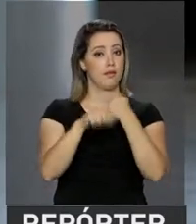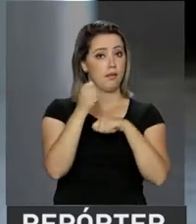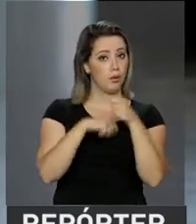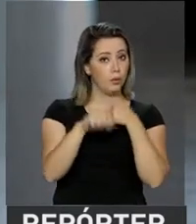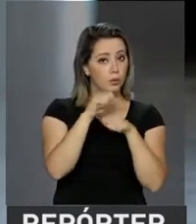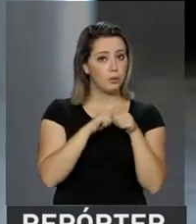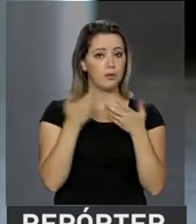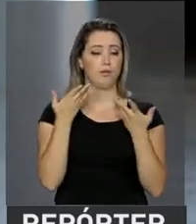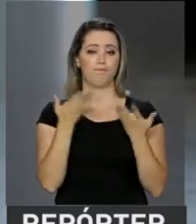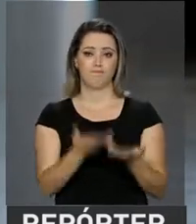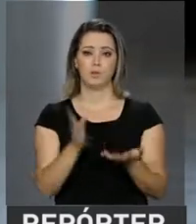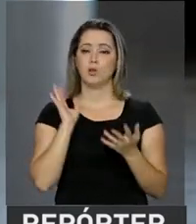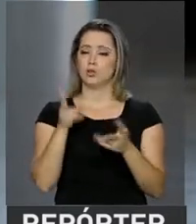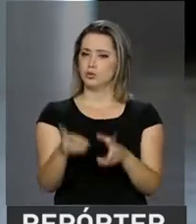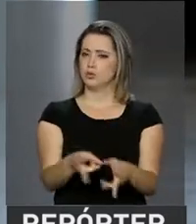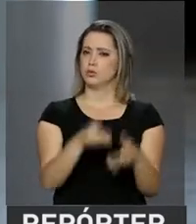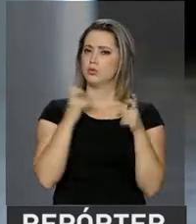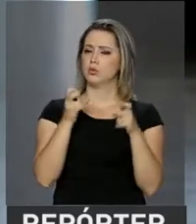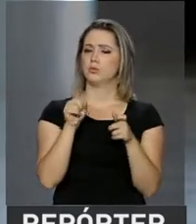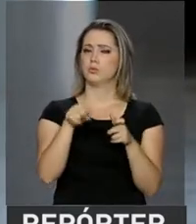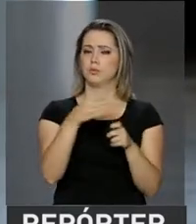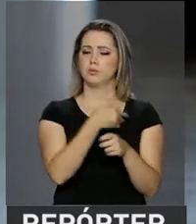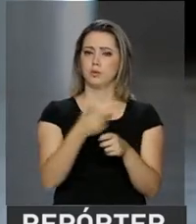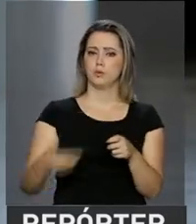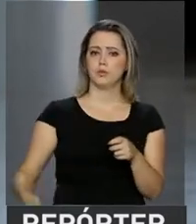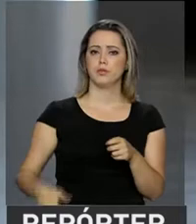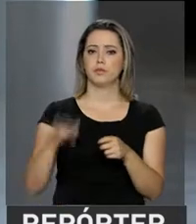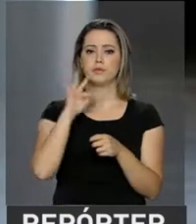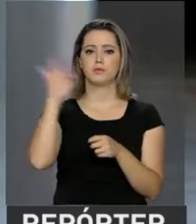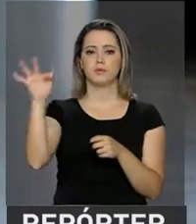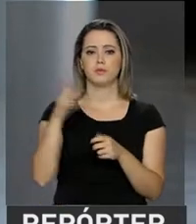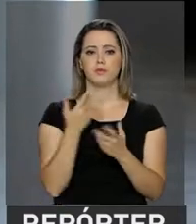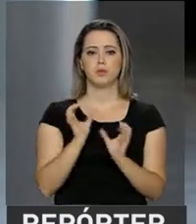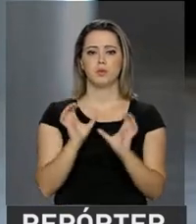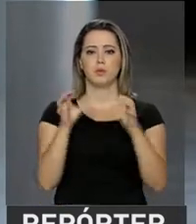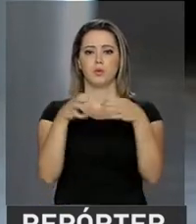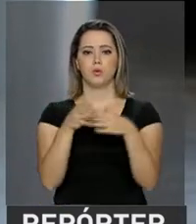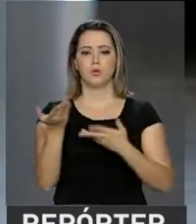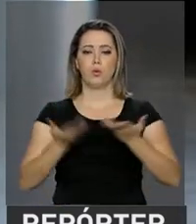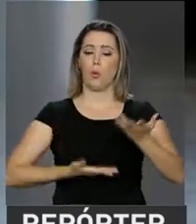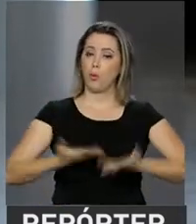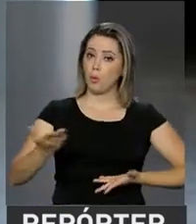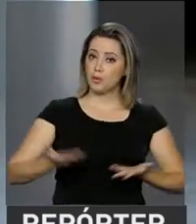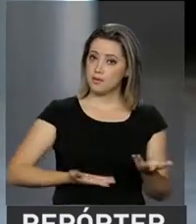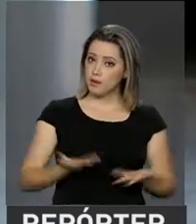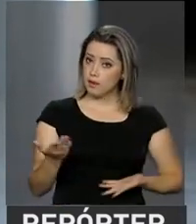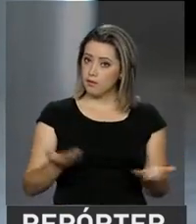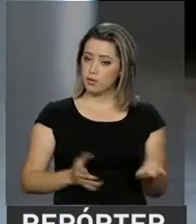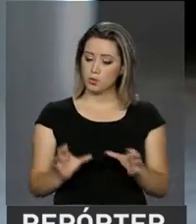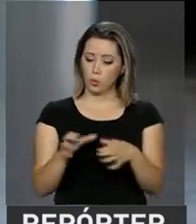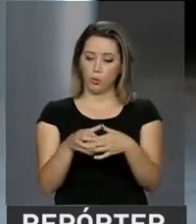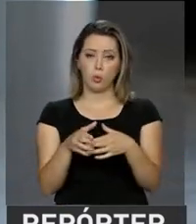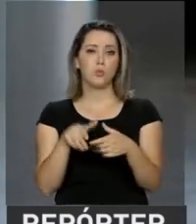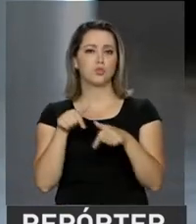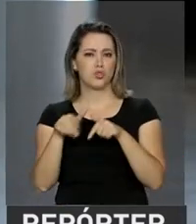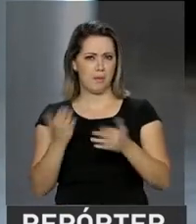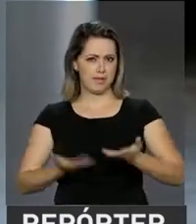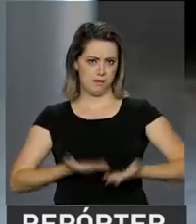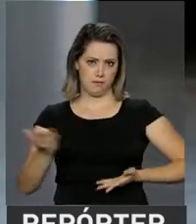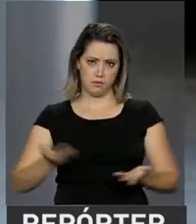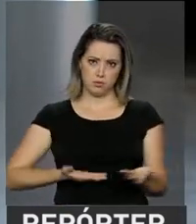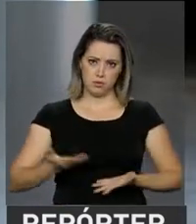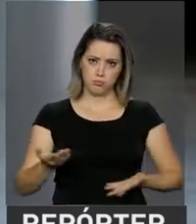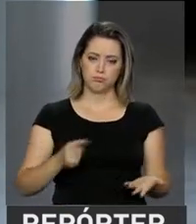como já vinha sendo previsto pelo governo federal. E o setor de serviços também mostrou reação com o